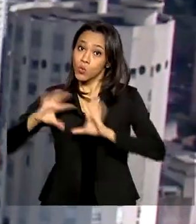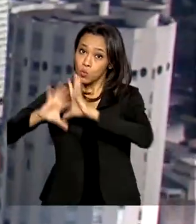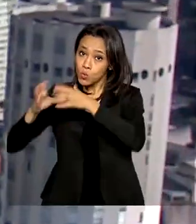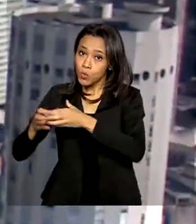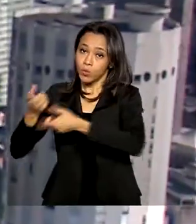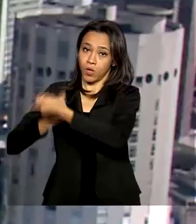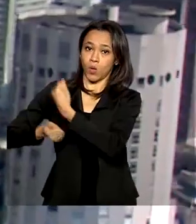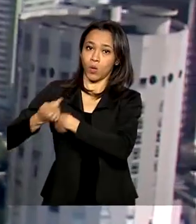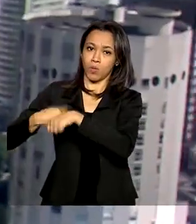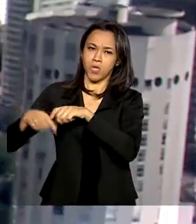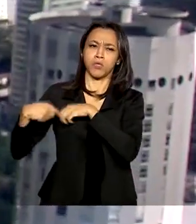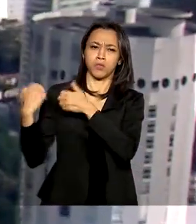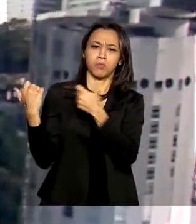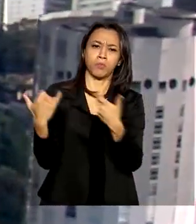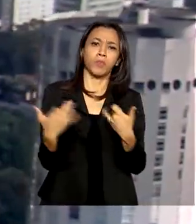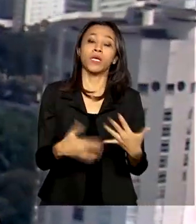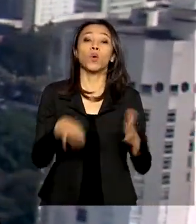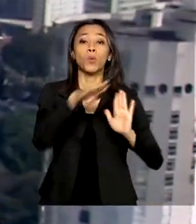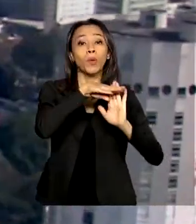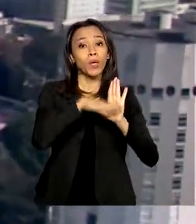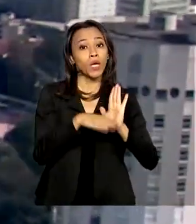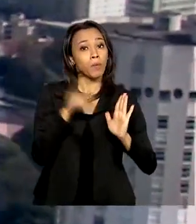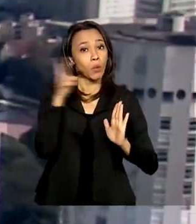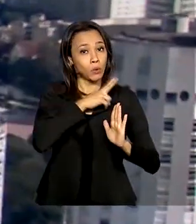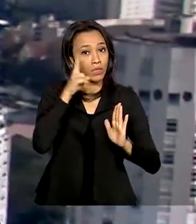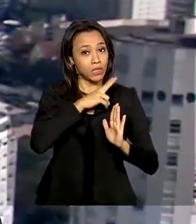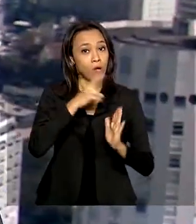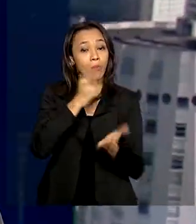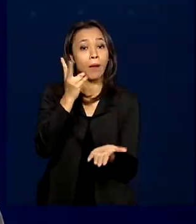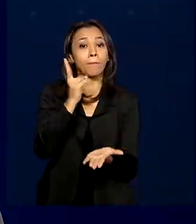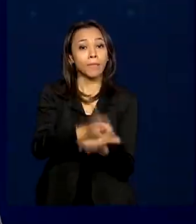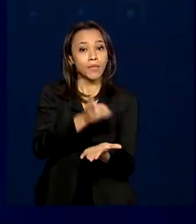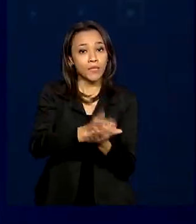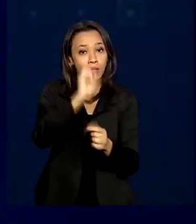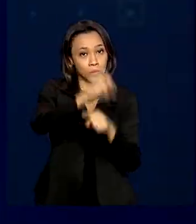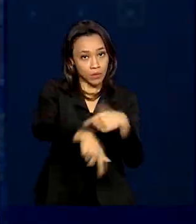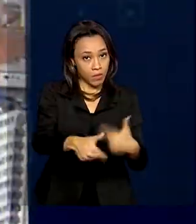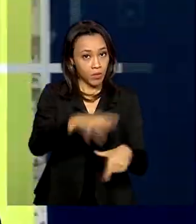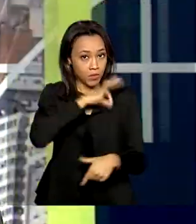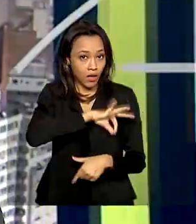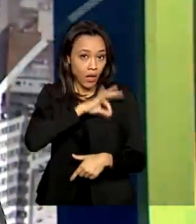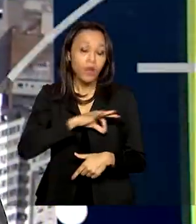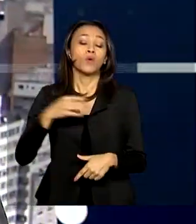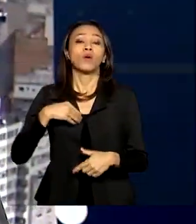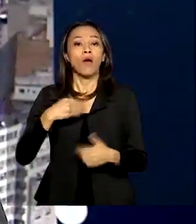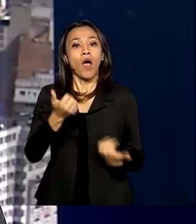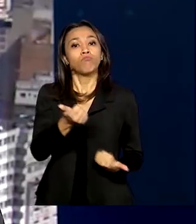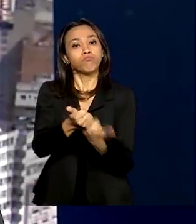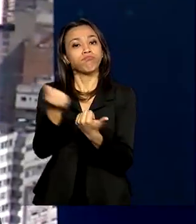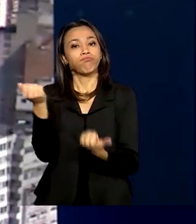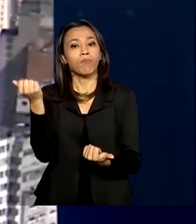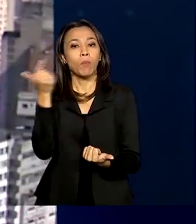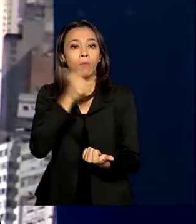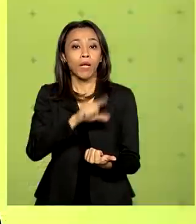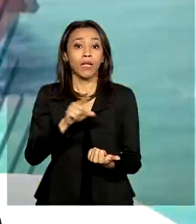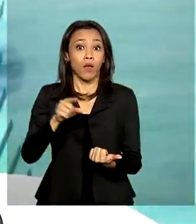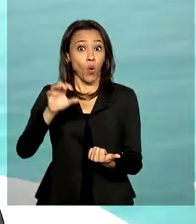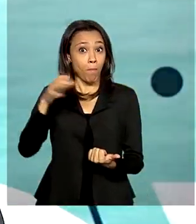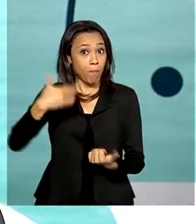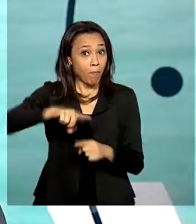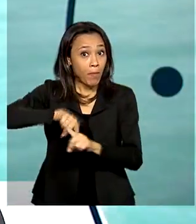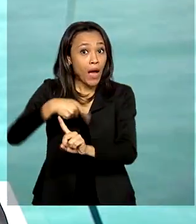econômica, o Programa Emergencial de Preservação do Emprego e da Renda contribuiu para evitar outros 8 milhões de